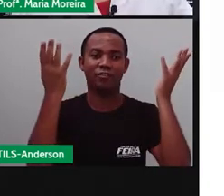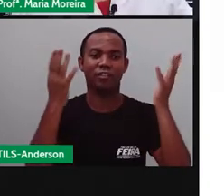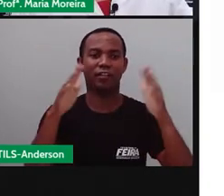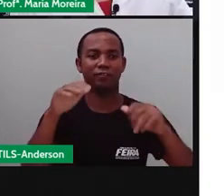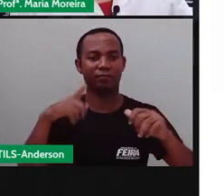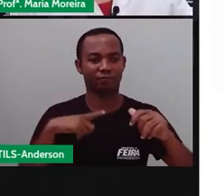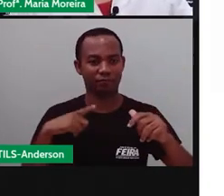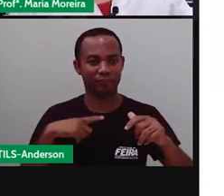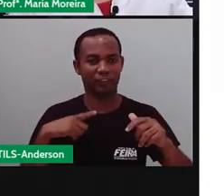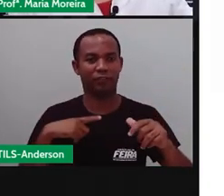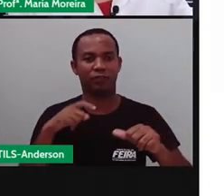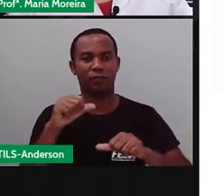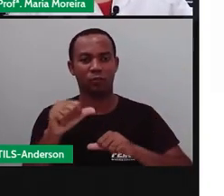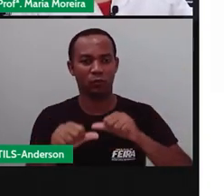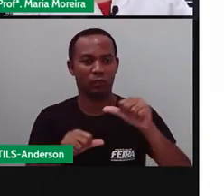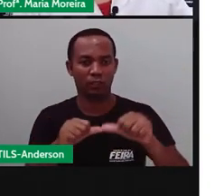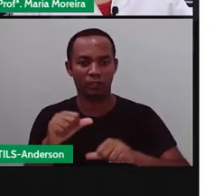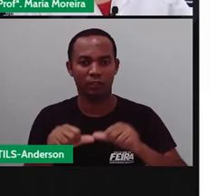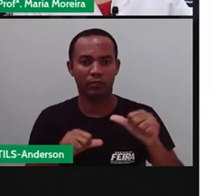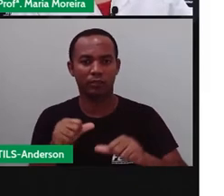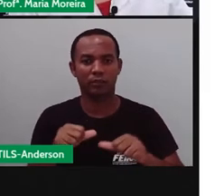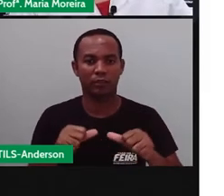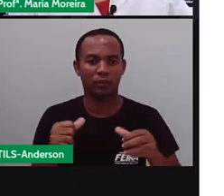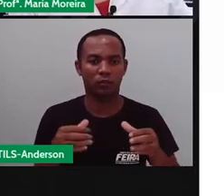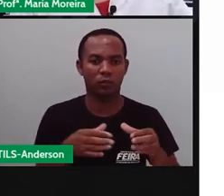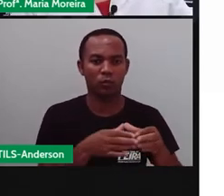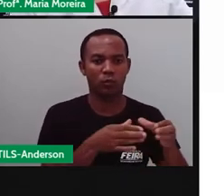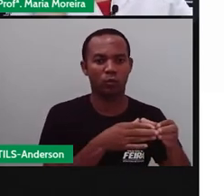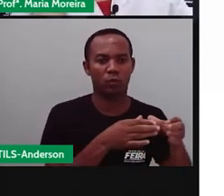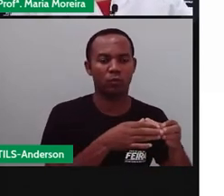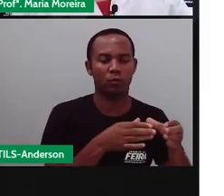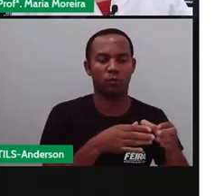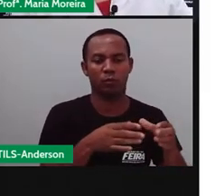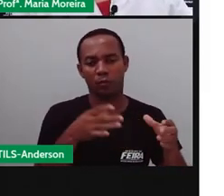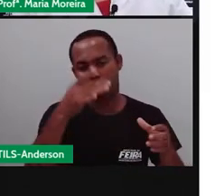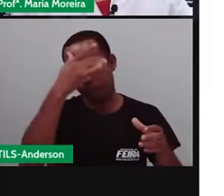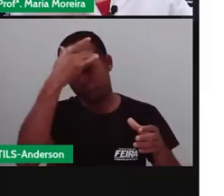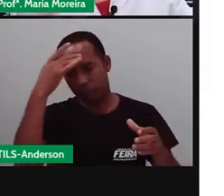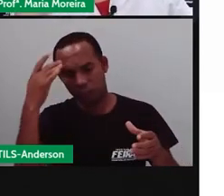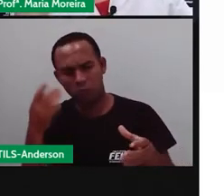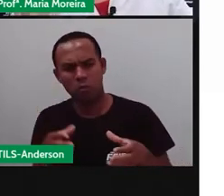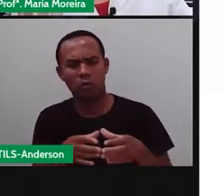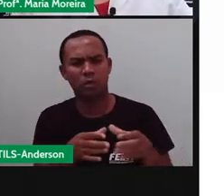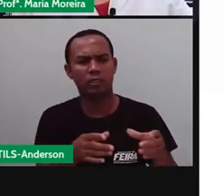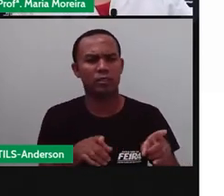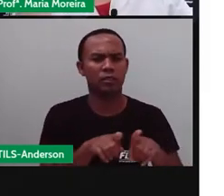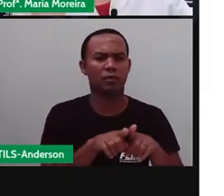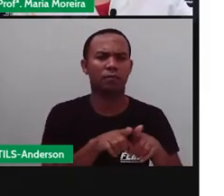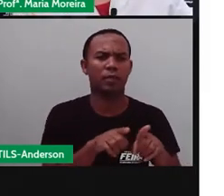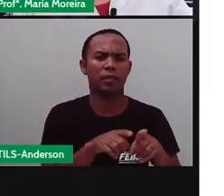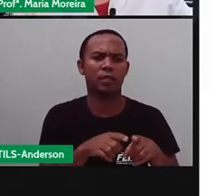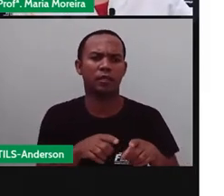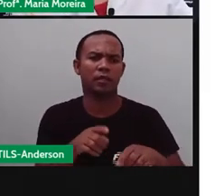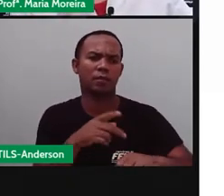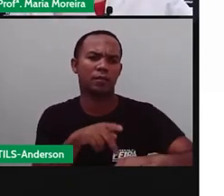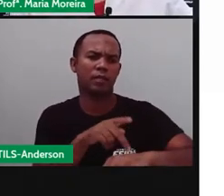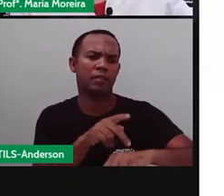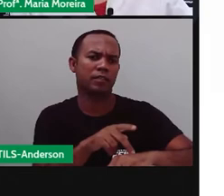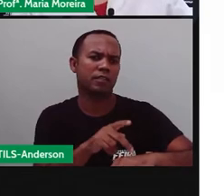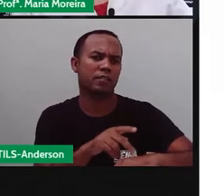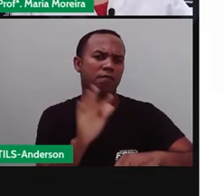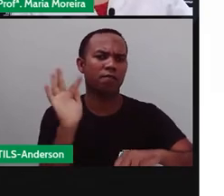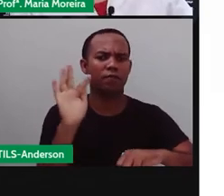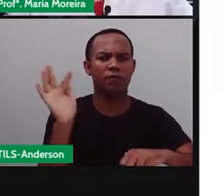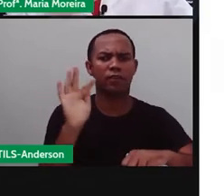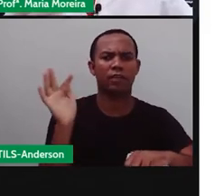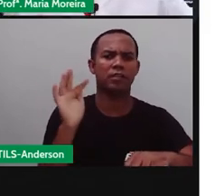influências, né, de povos tais como os franceses, os portugueses, os chineses, os